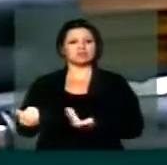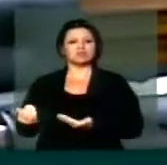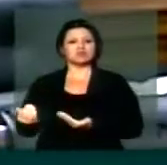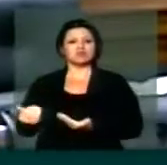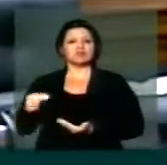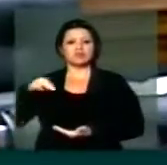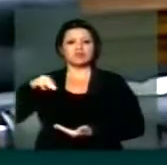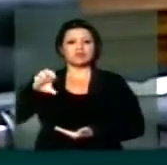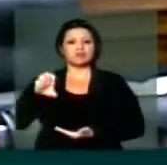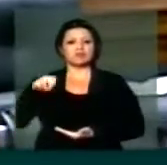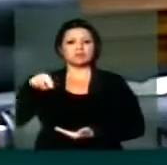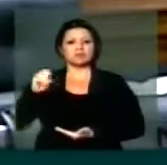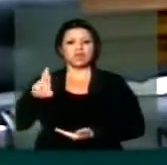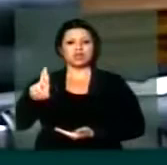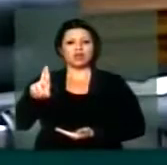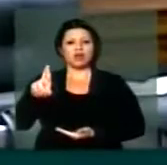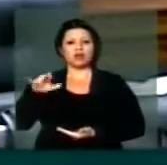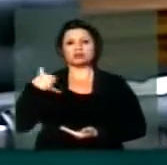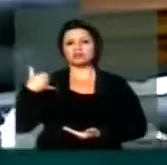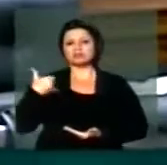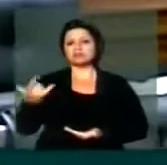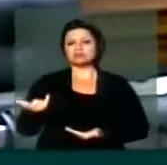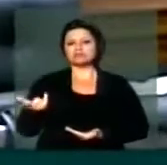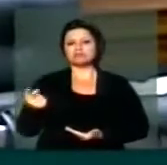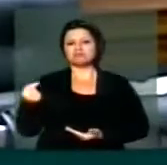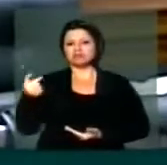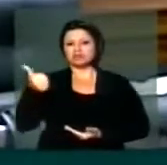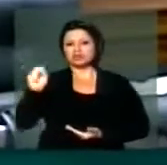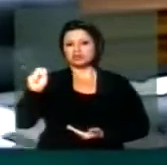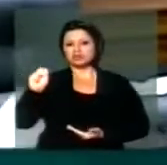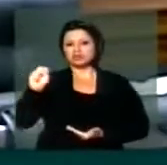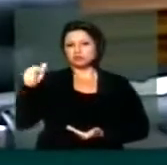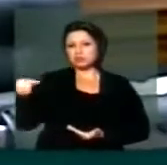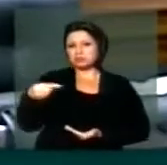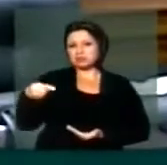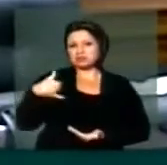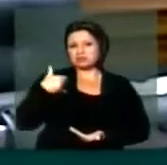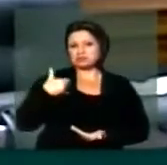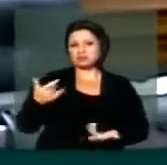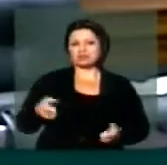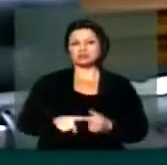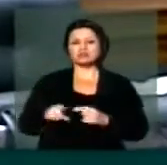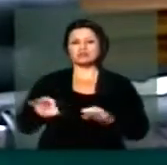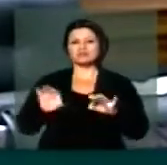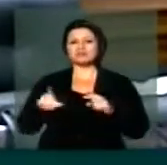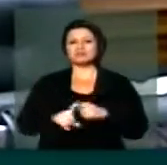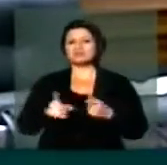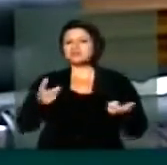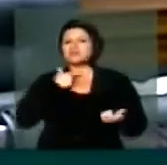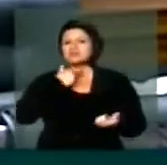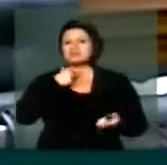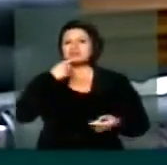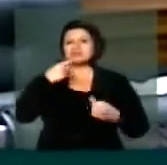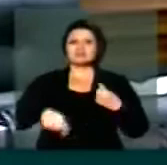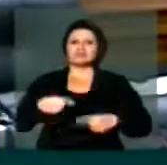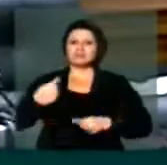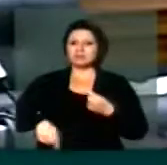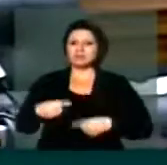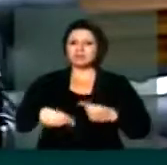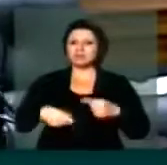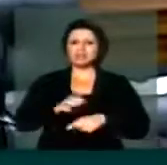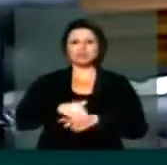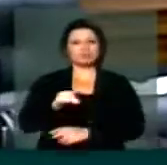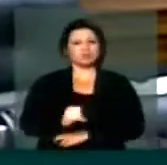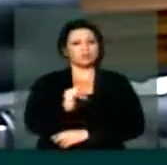menores, menores de 18 anos de idade. E esse Parlamento, Sr. Presidente, ele não pode ficar, não é, alheio a uma discussão, um debate